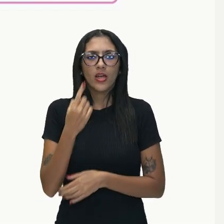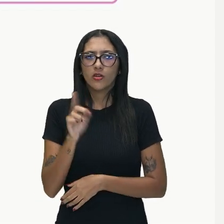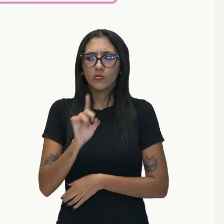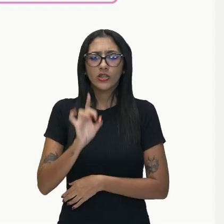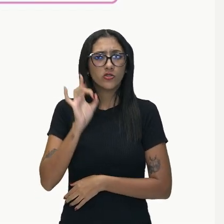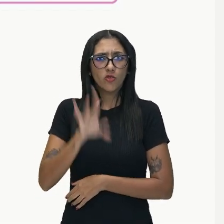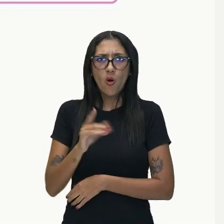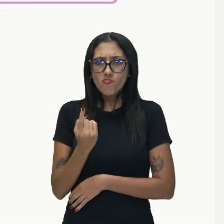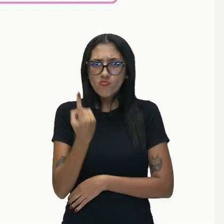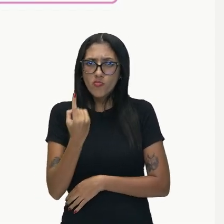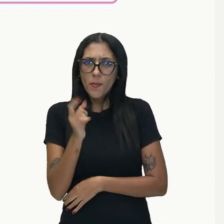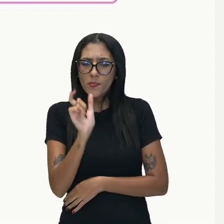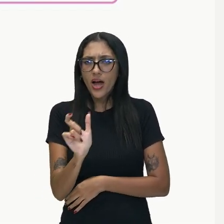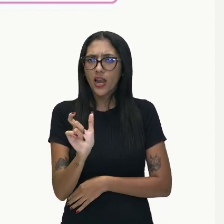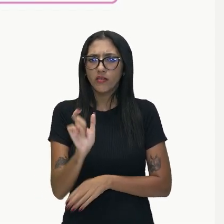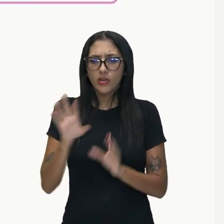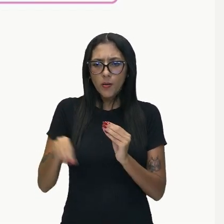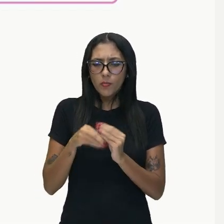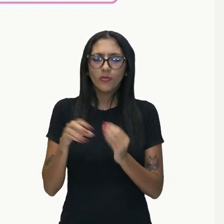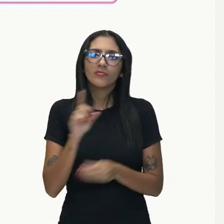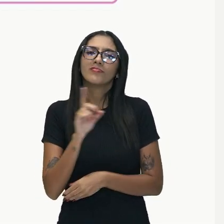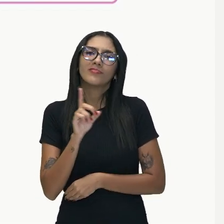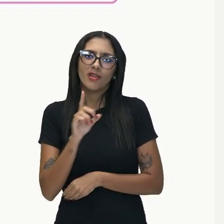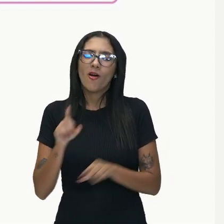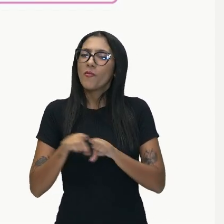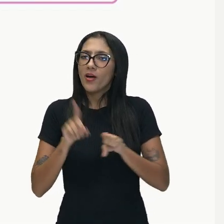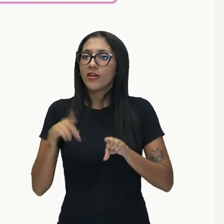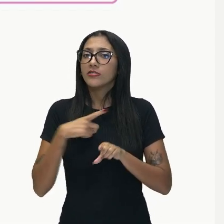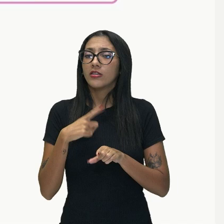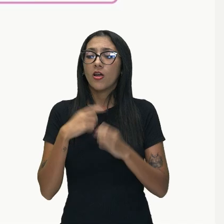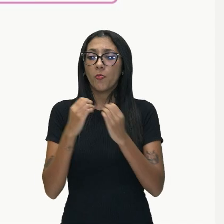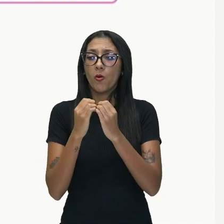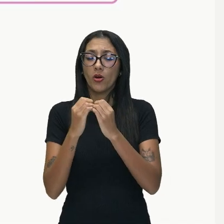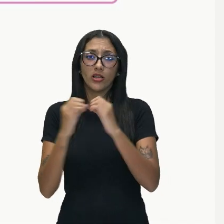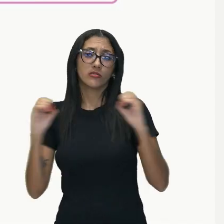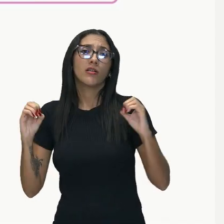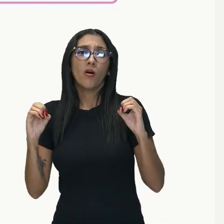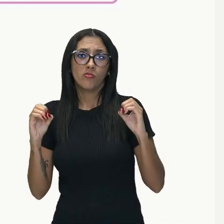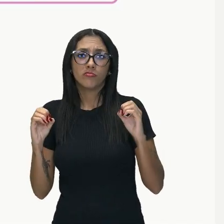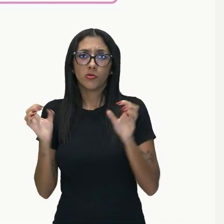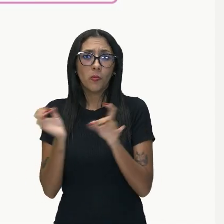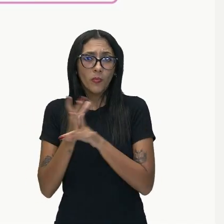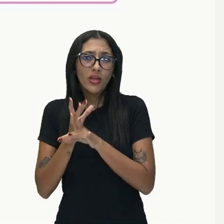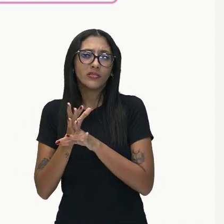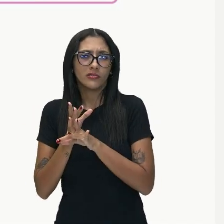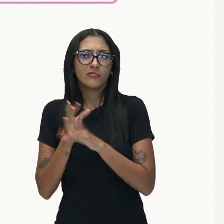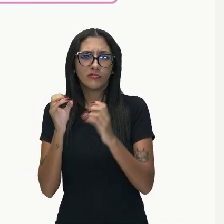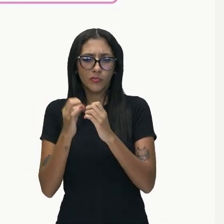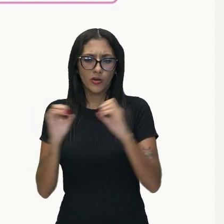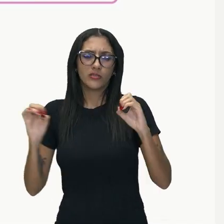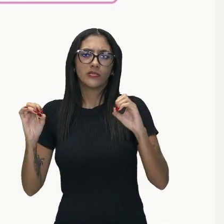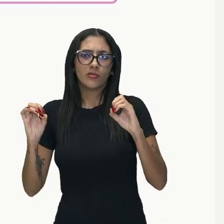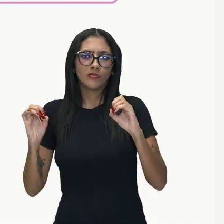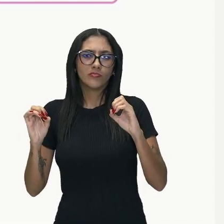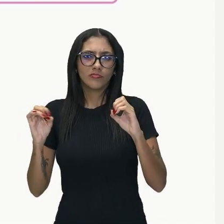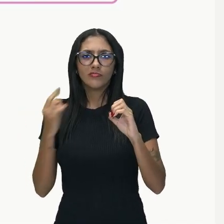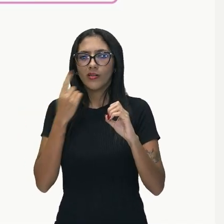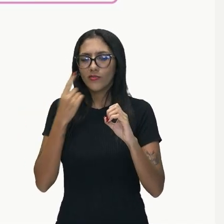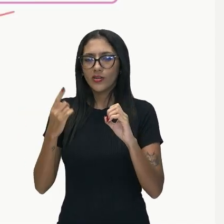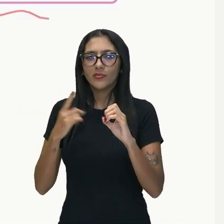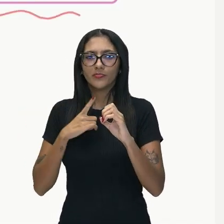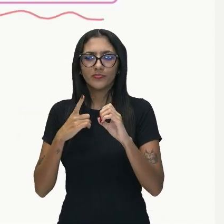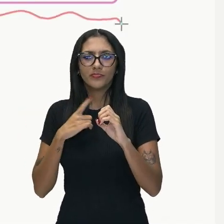exerce essa função de complemento nominal, mas uma oração inteira, já que nós temos um verbo aqui. Então, é uma oração